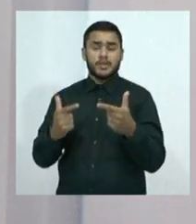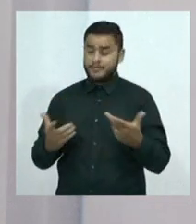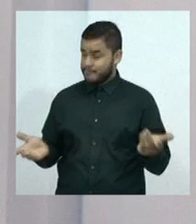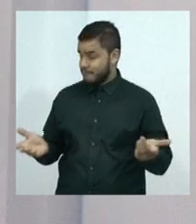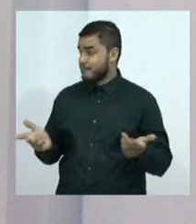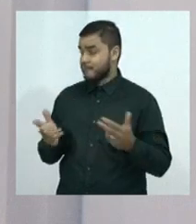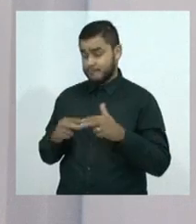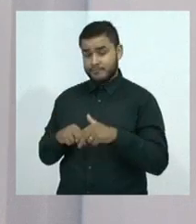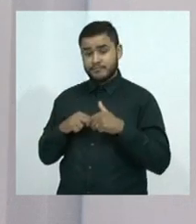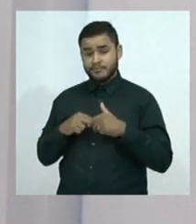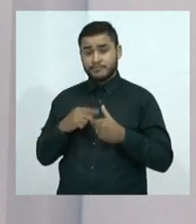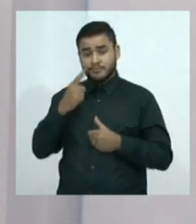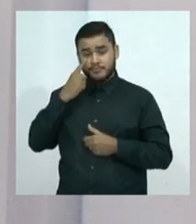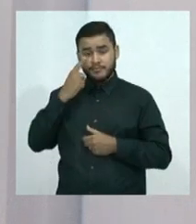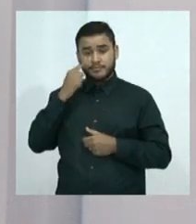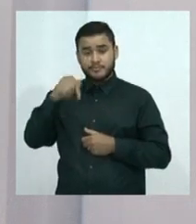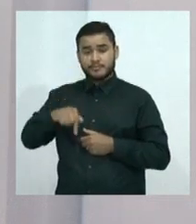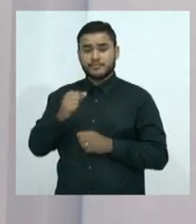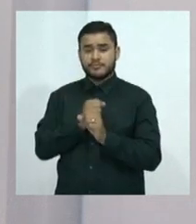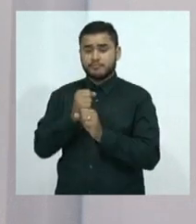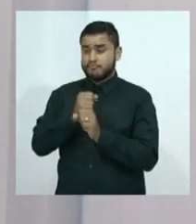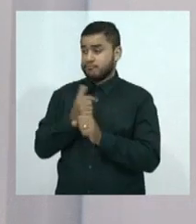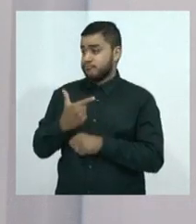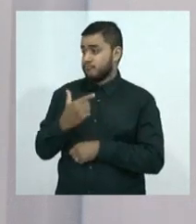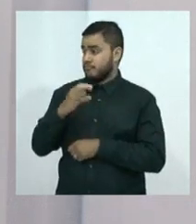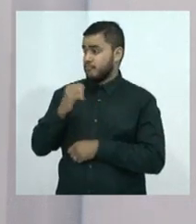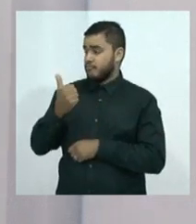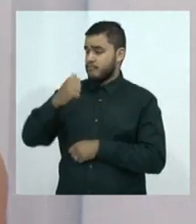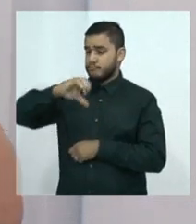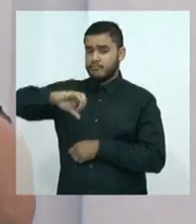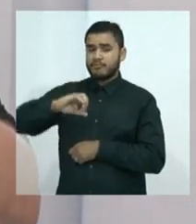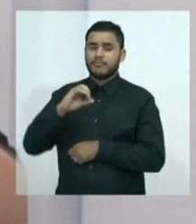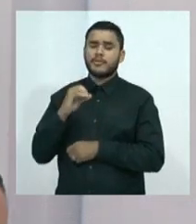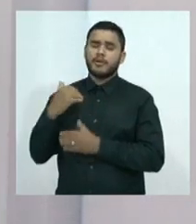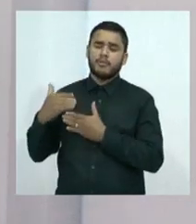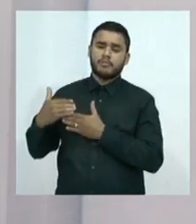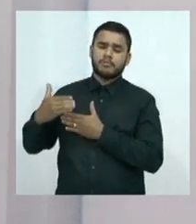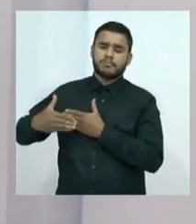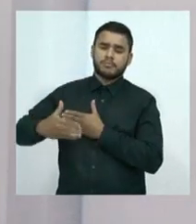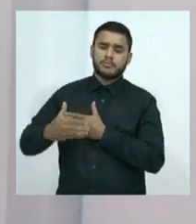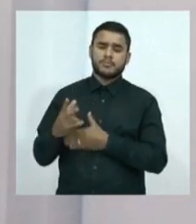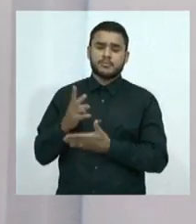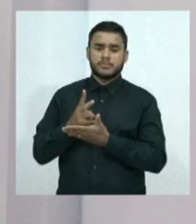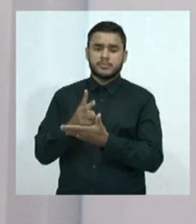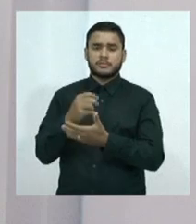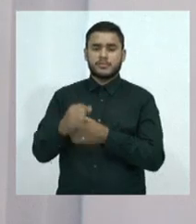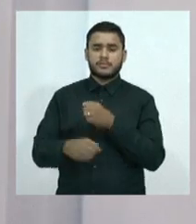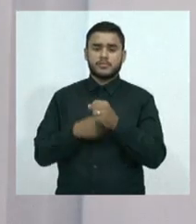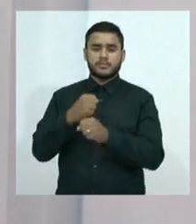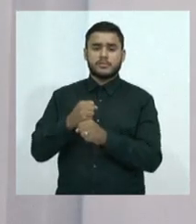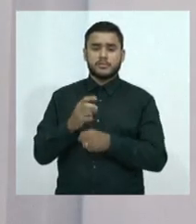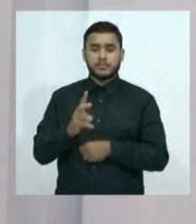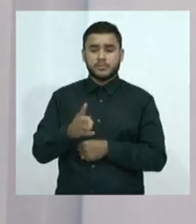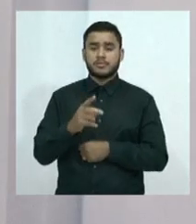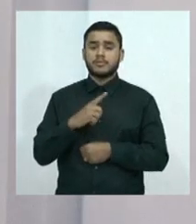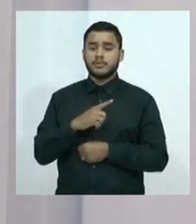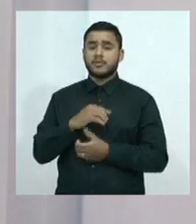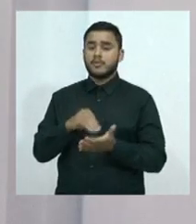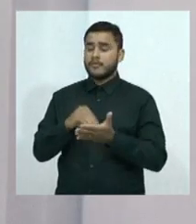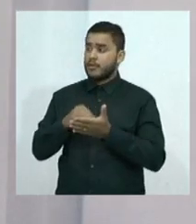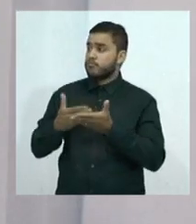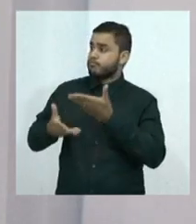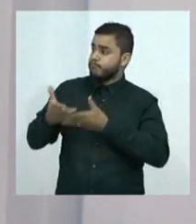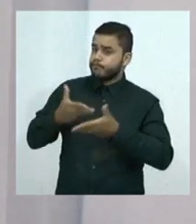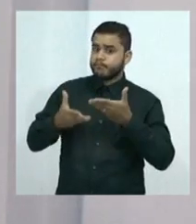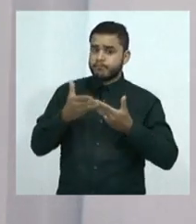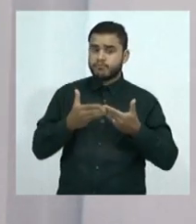esse ano e tende a ser nos próximos anos que se seguem. Essa falta de harmonia,